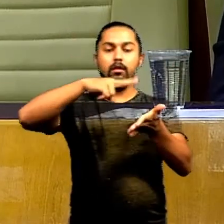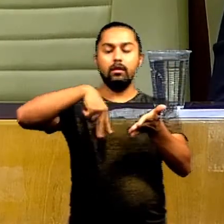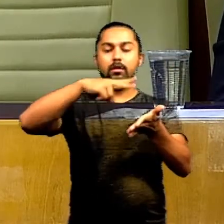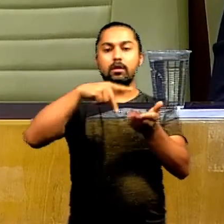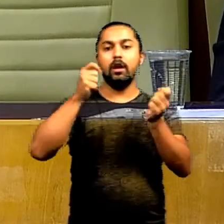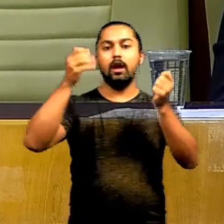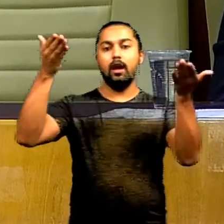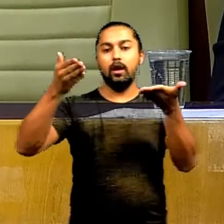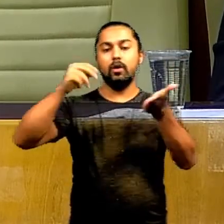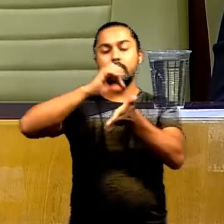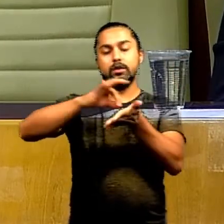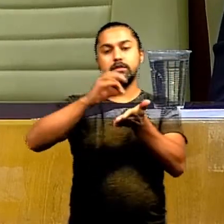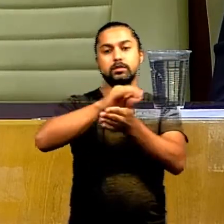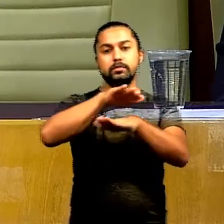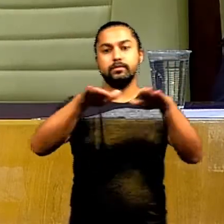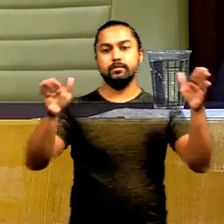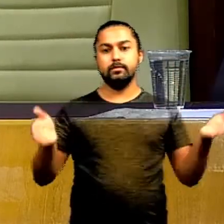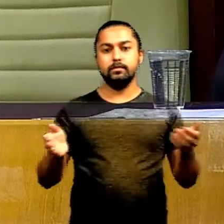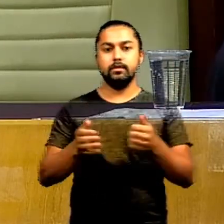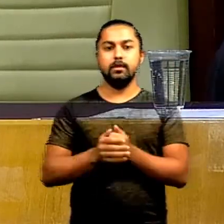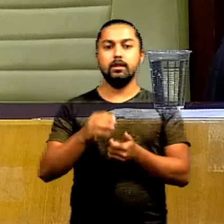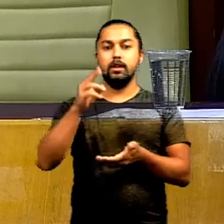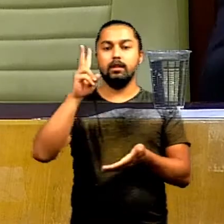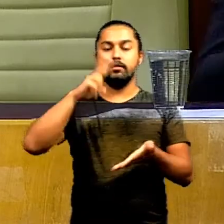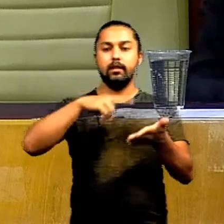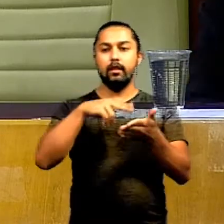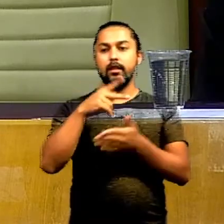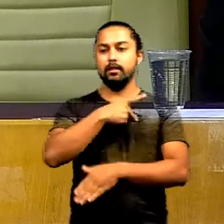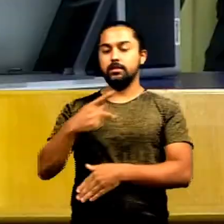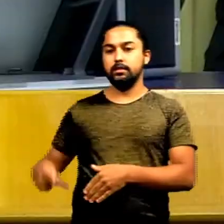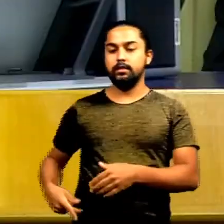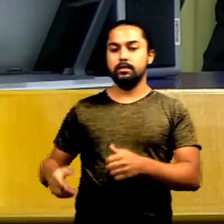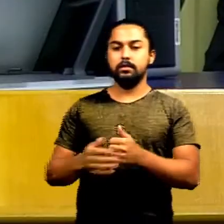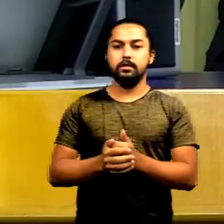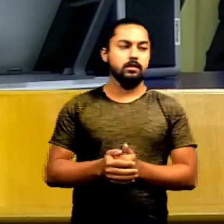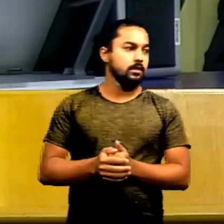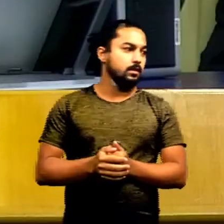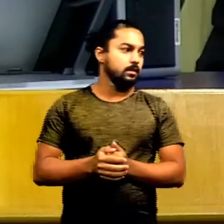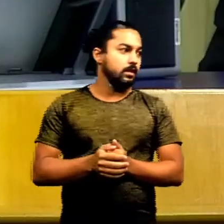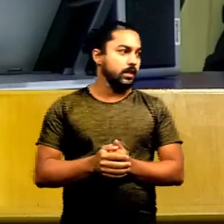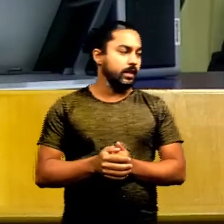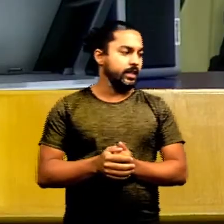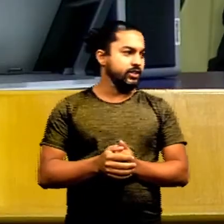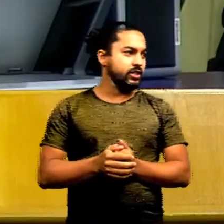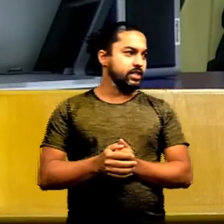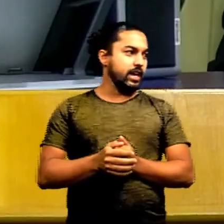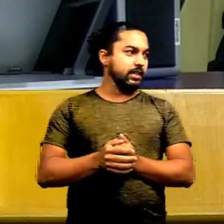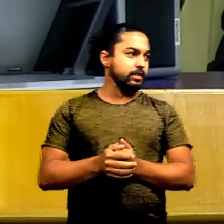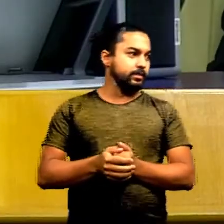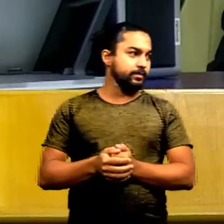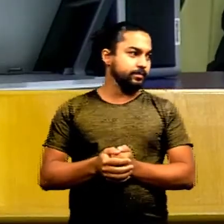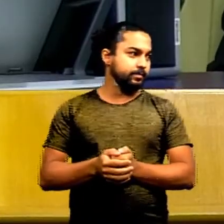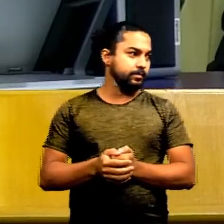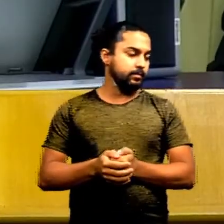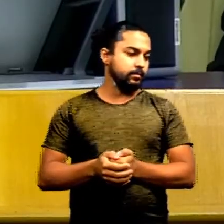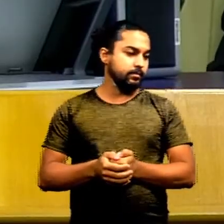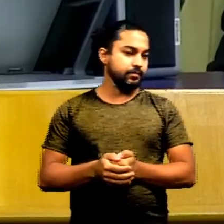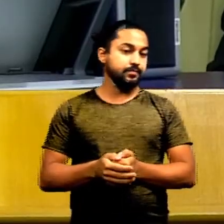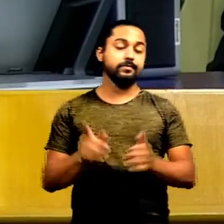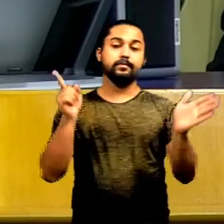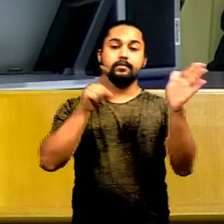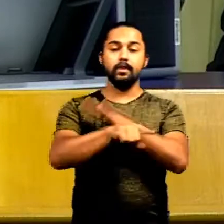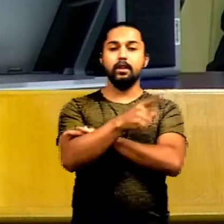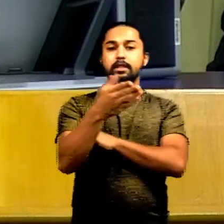achada conforme é assinada pelos seus membros da mesa. Está lida, Sr. Presidente. A presidência pergunta se algum dos senhores vereadores